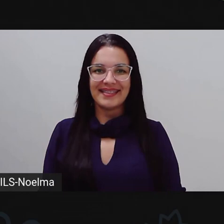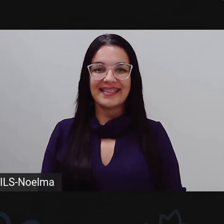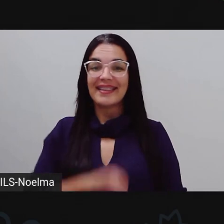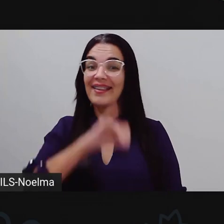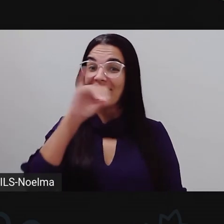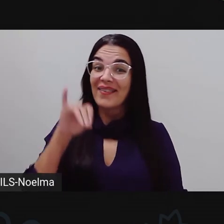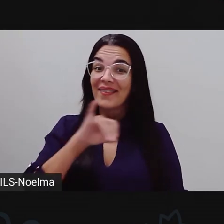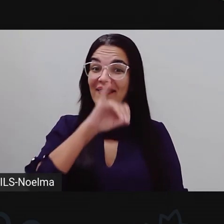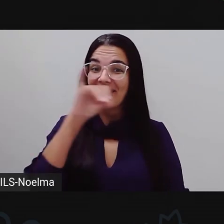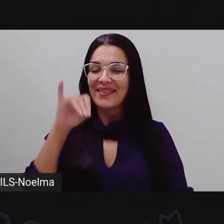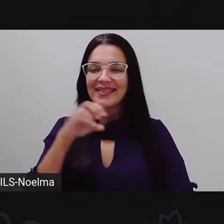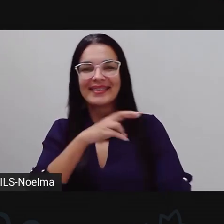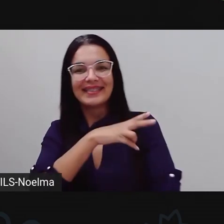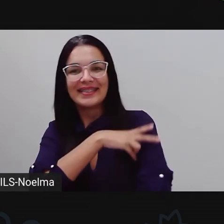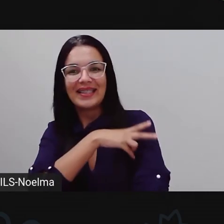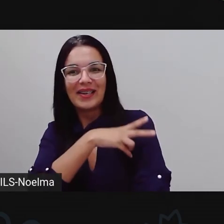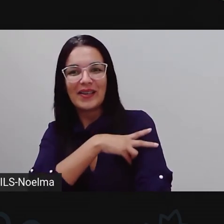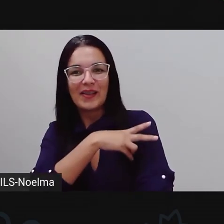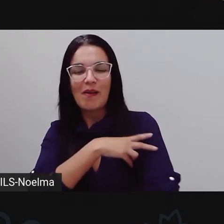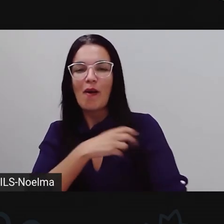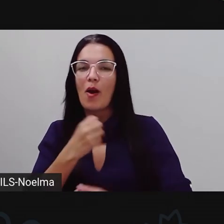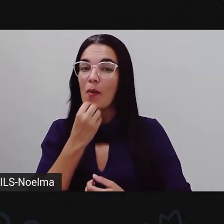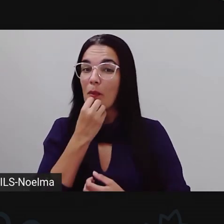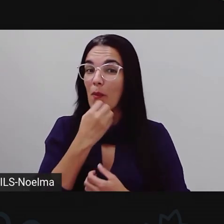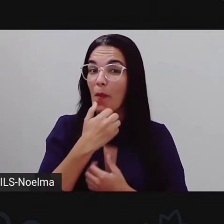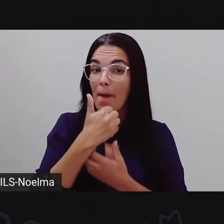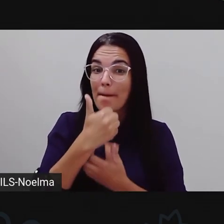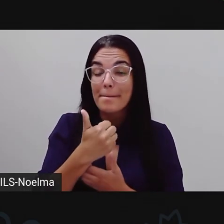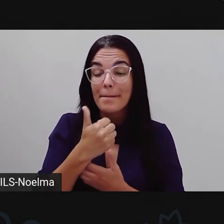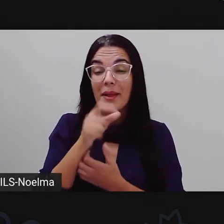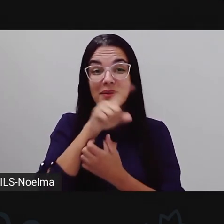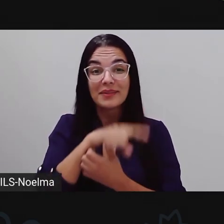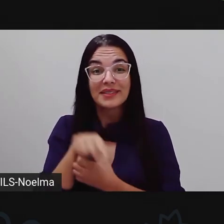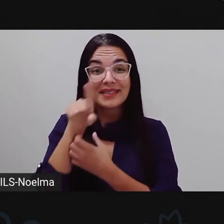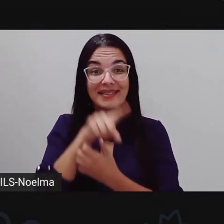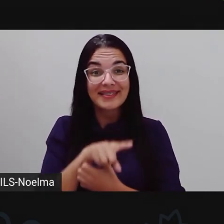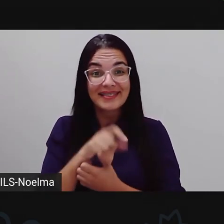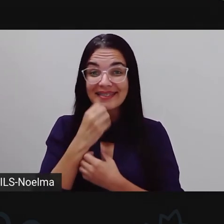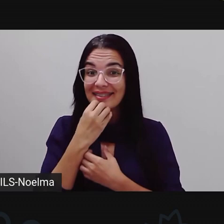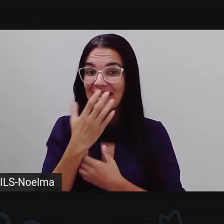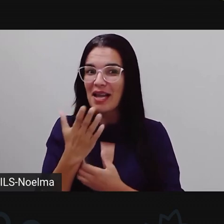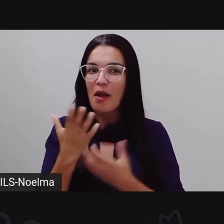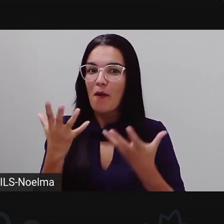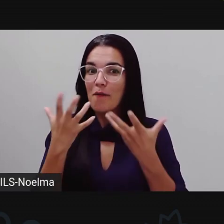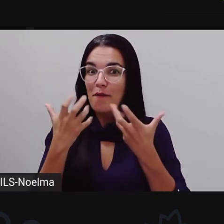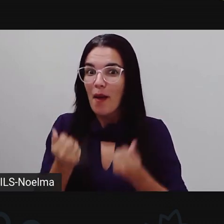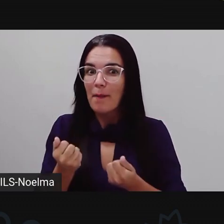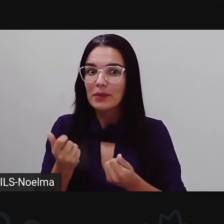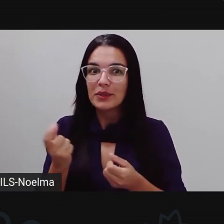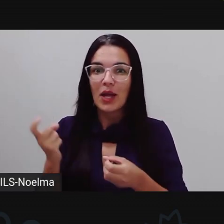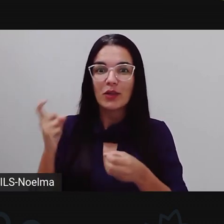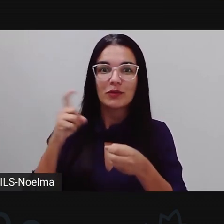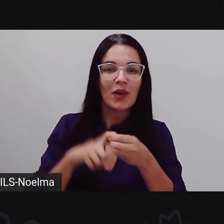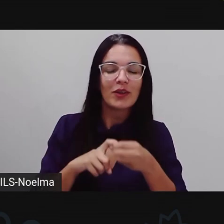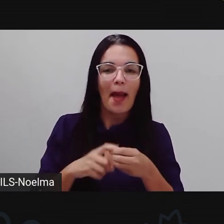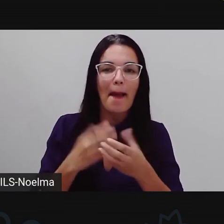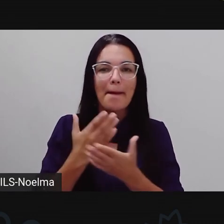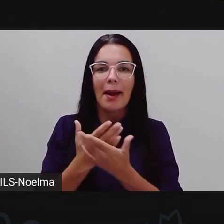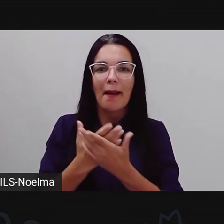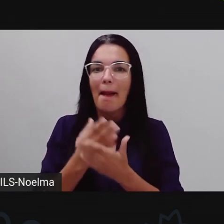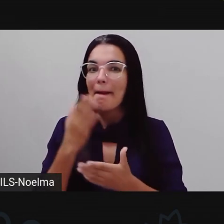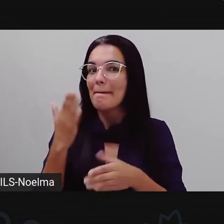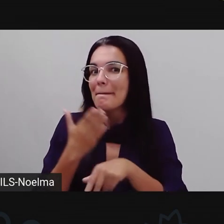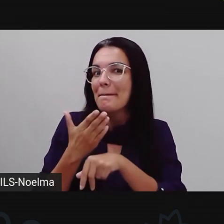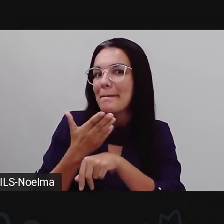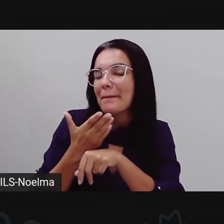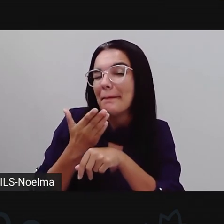Olá, segundo ano! Então, como vocês estão, meus amores? Vamos lá! Quem aí está preparado para